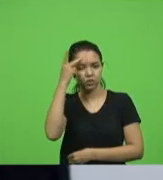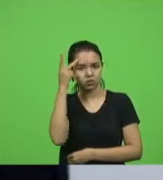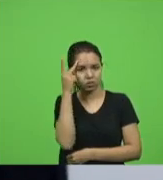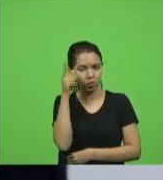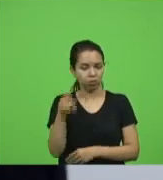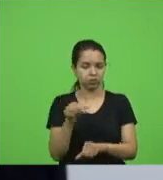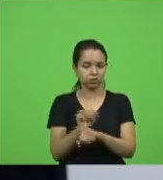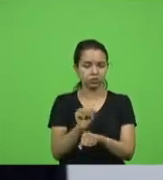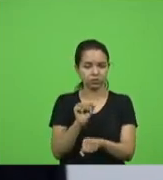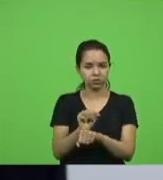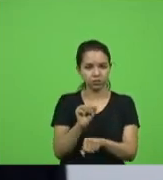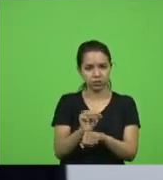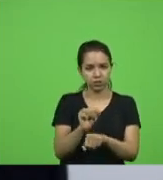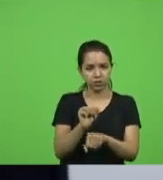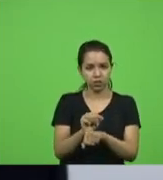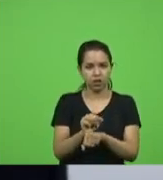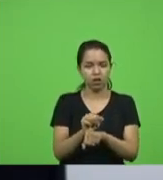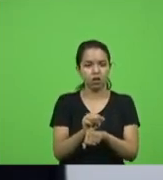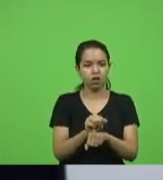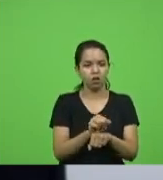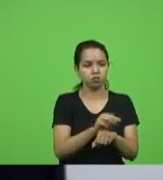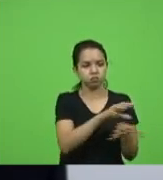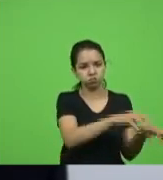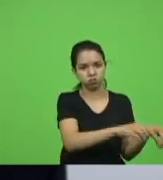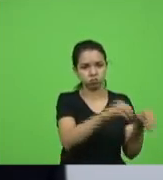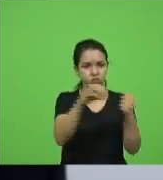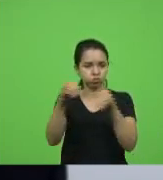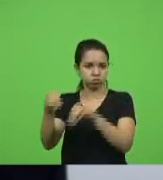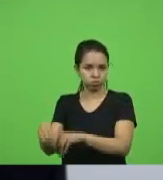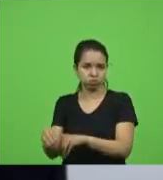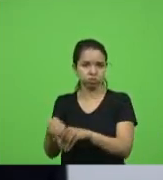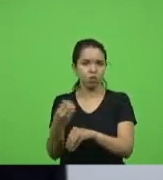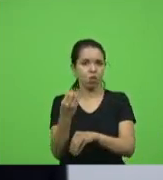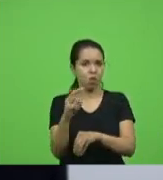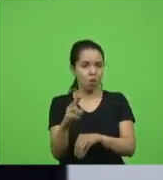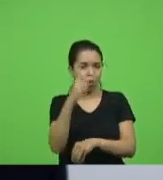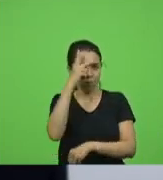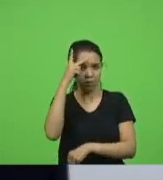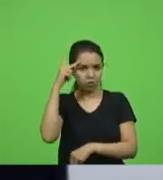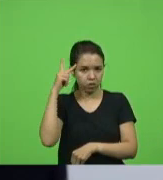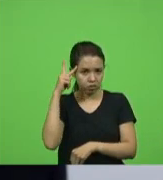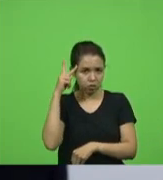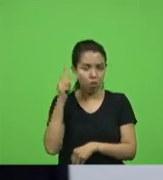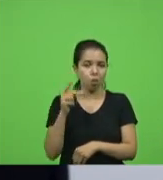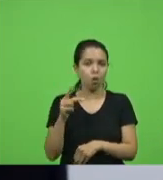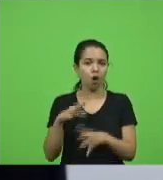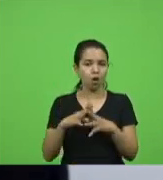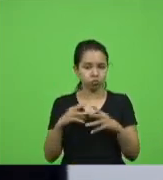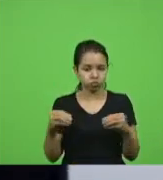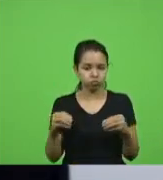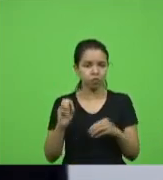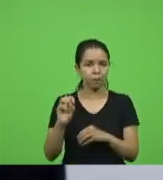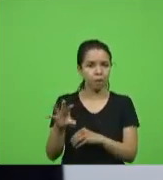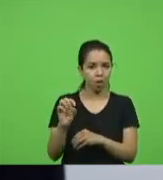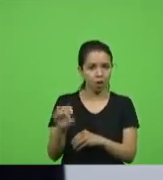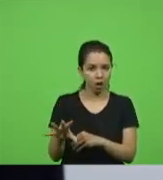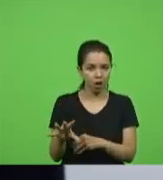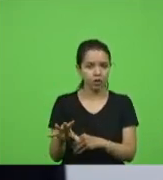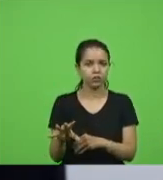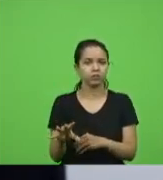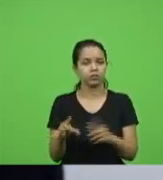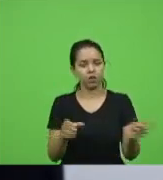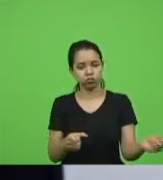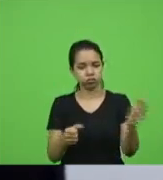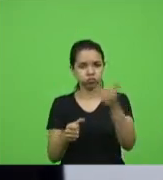alguma remoção ou que alguém venha a ter alta ou por um óbito